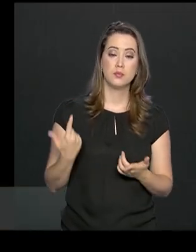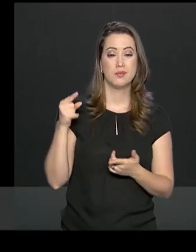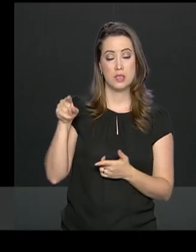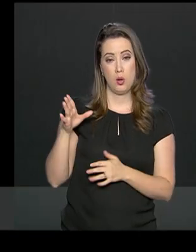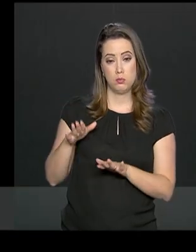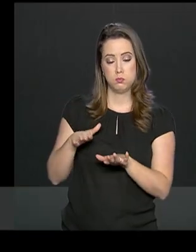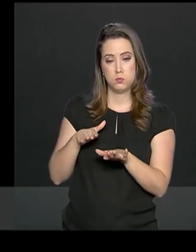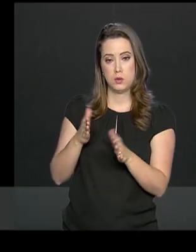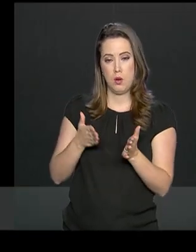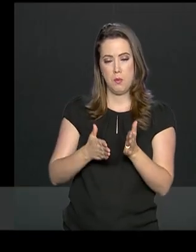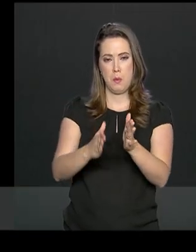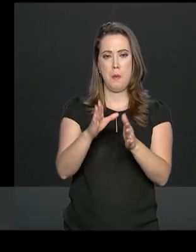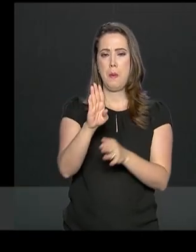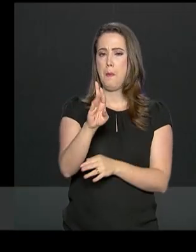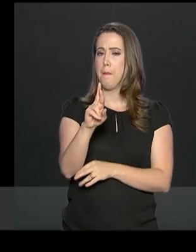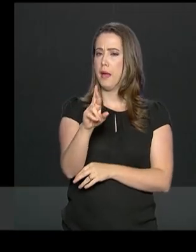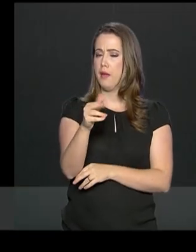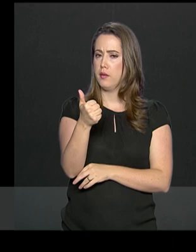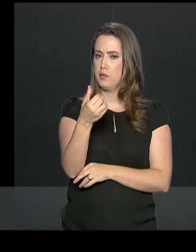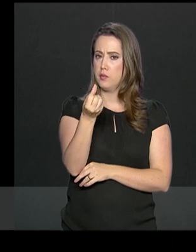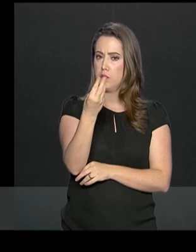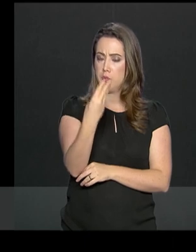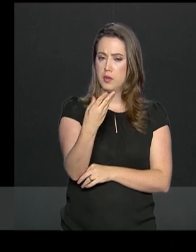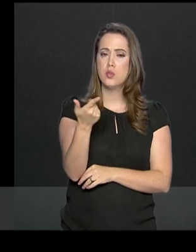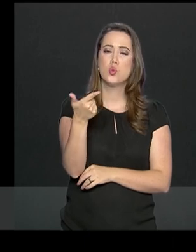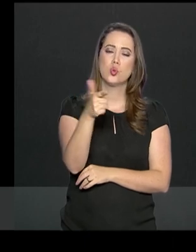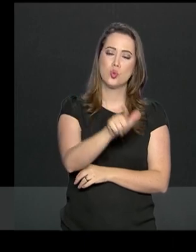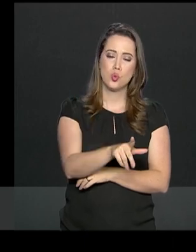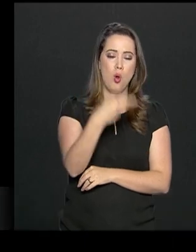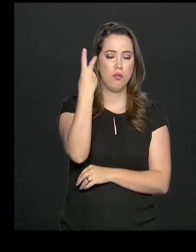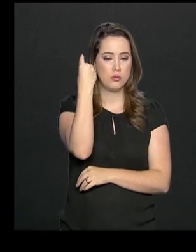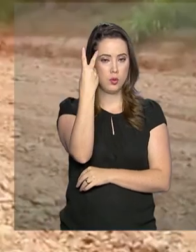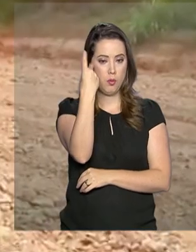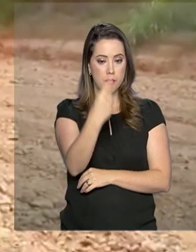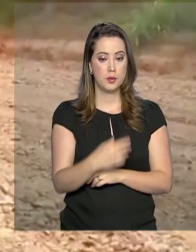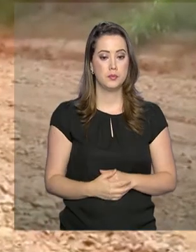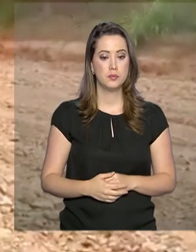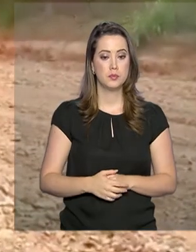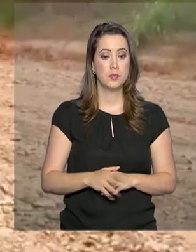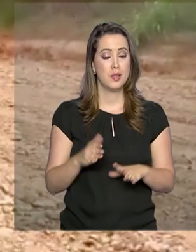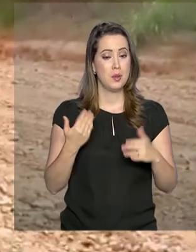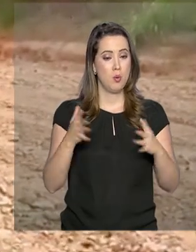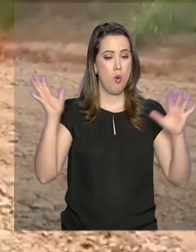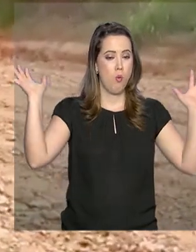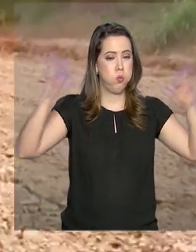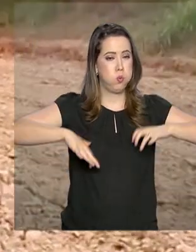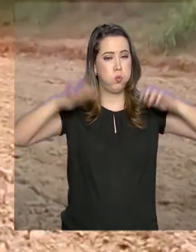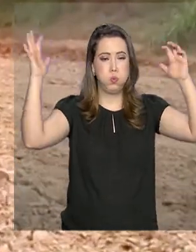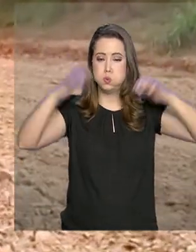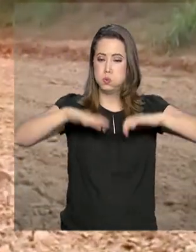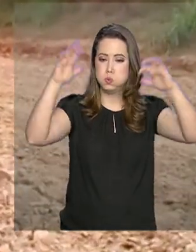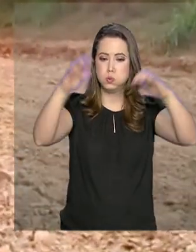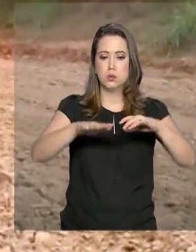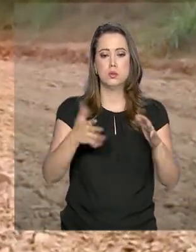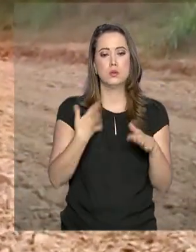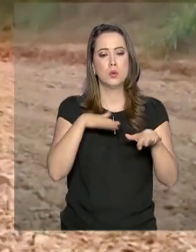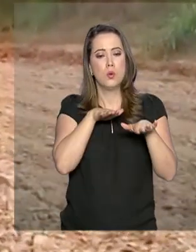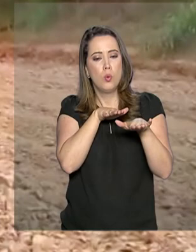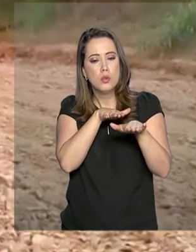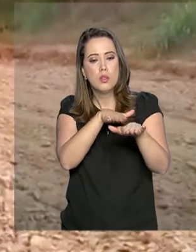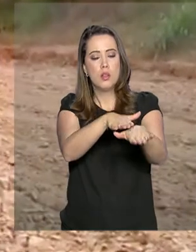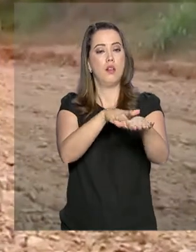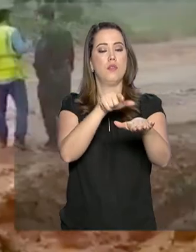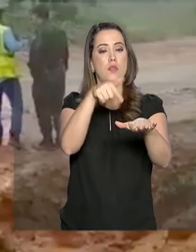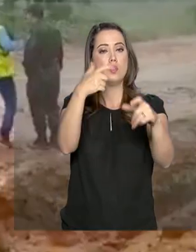BR-163, no estado do Pará, está voltando a se normalizar. Por causa das fortes chuvas, o tráfego da